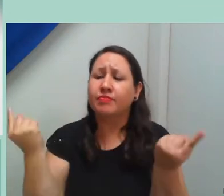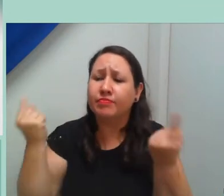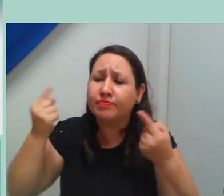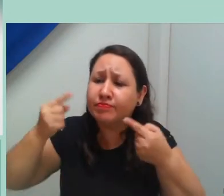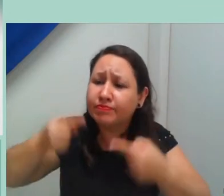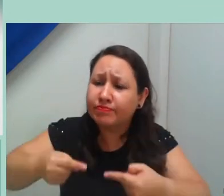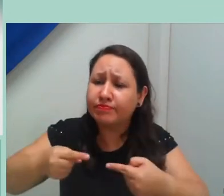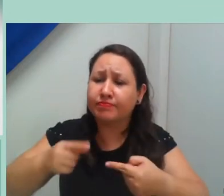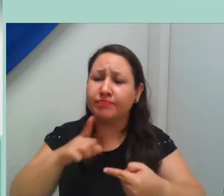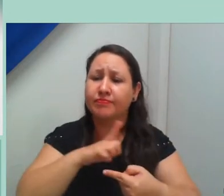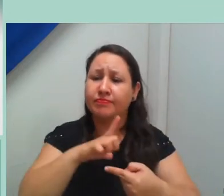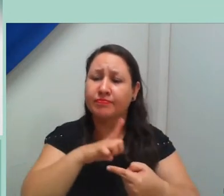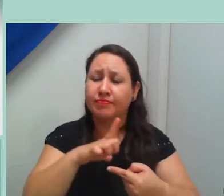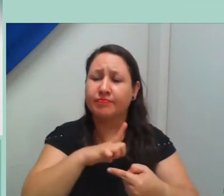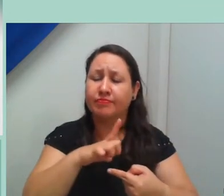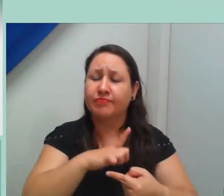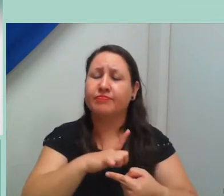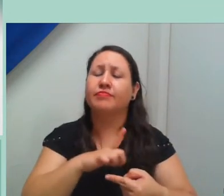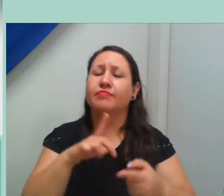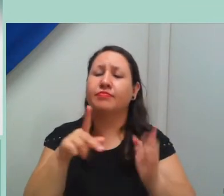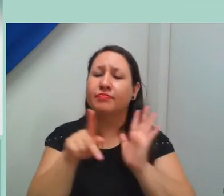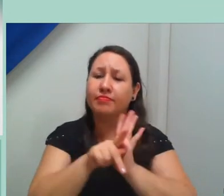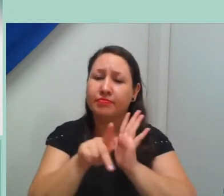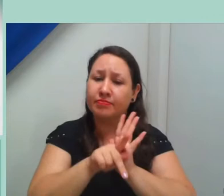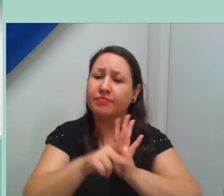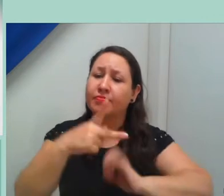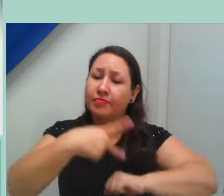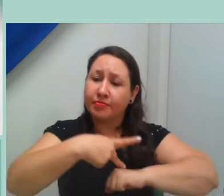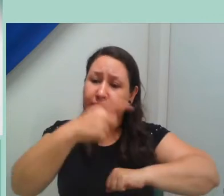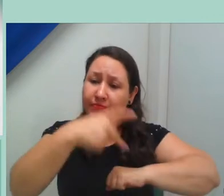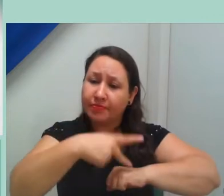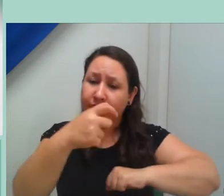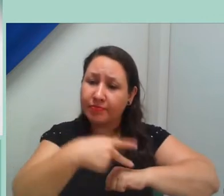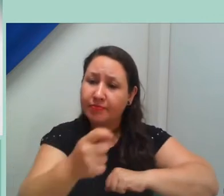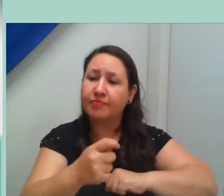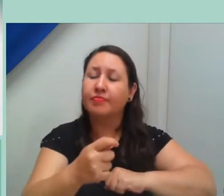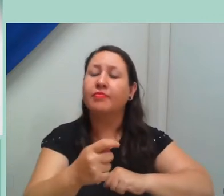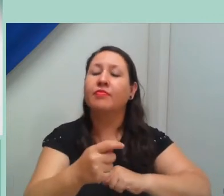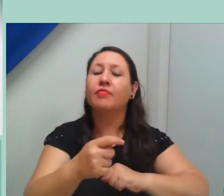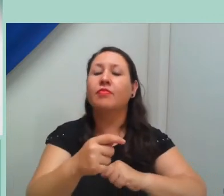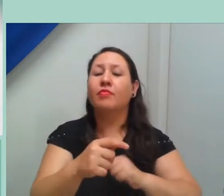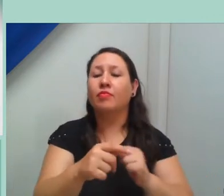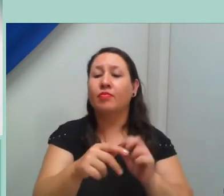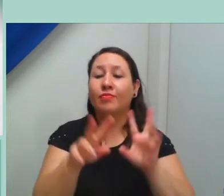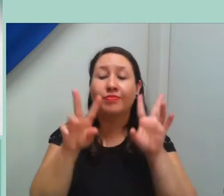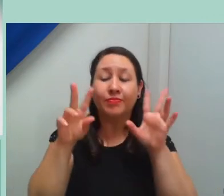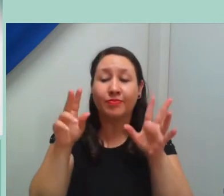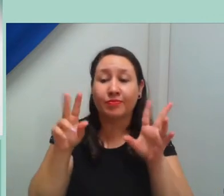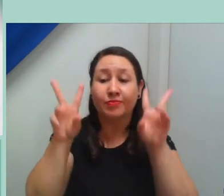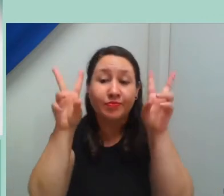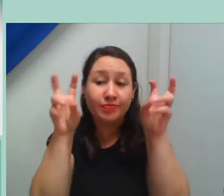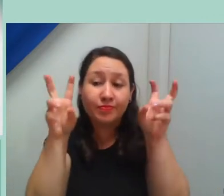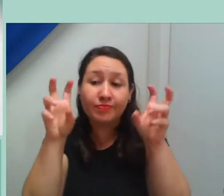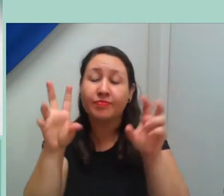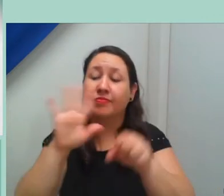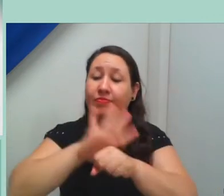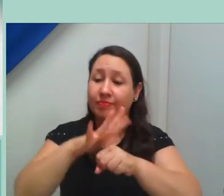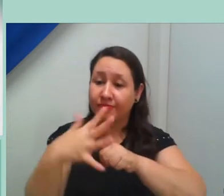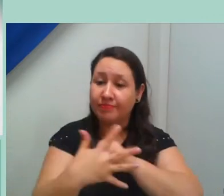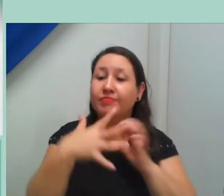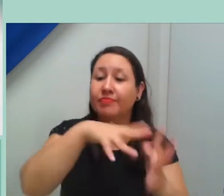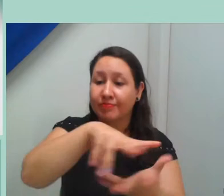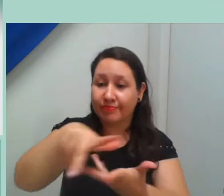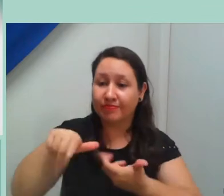como apresentar pesquisas e produtos de egressos da pós-graduação do IFAC. Para isso,